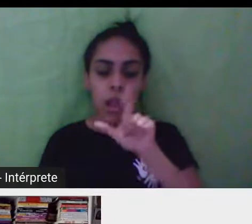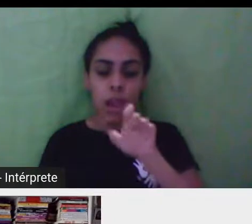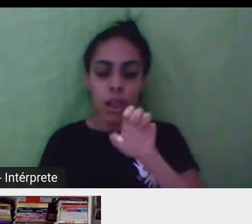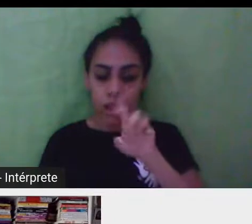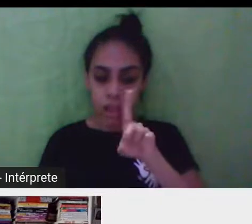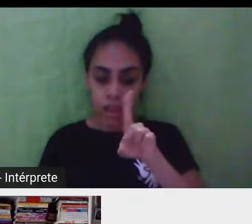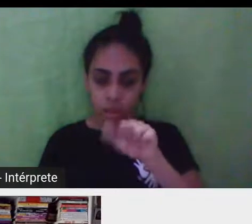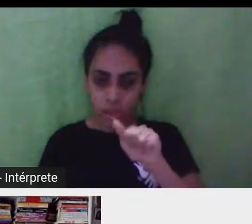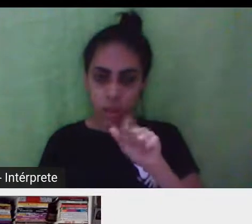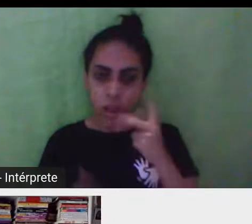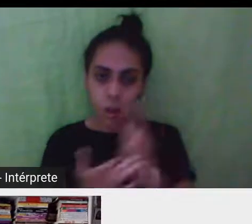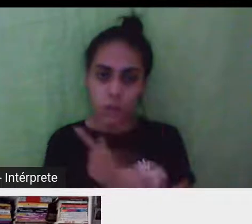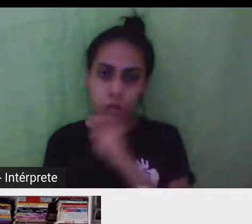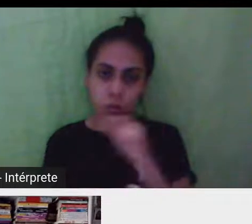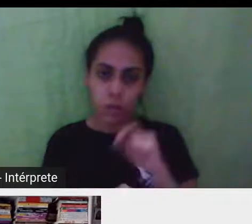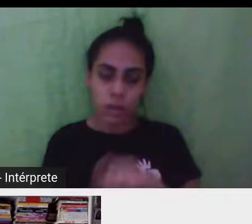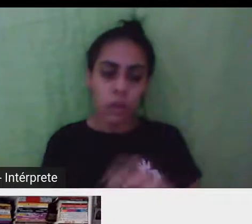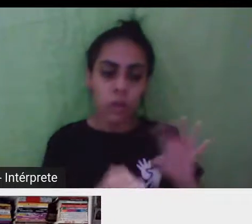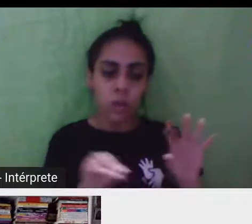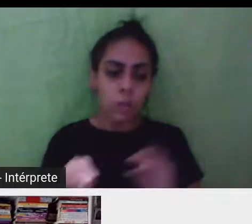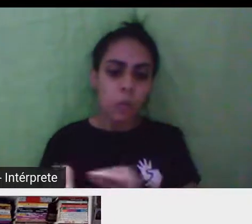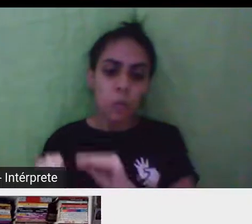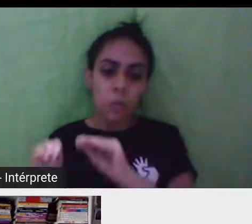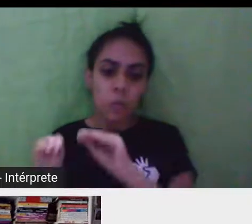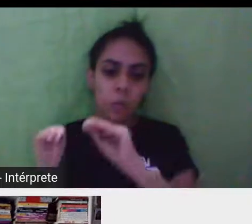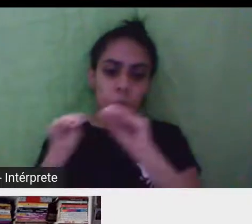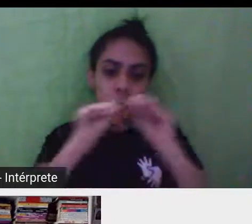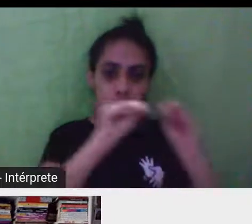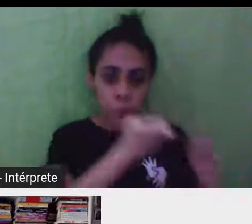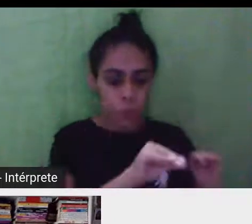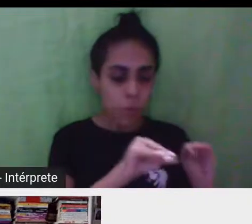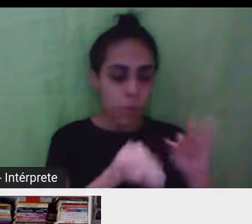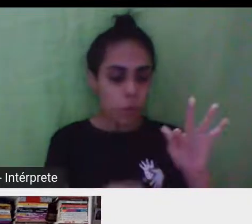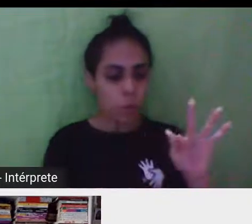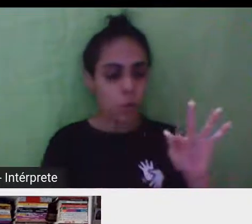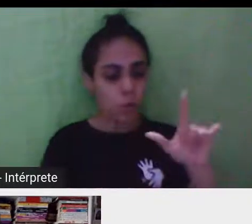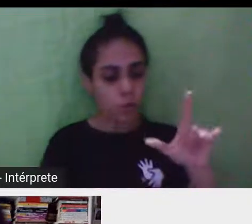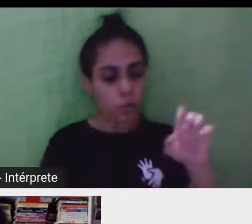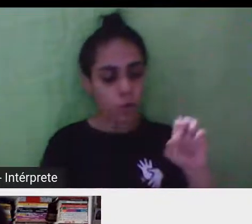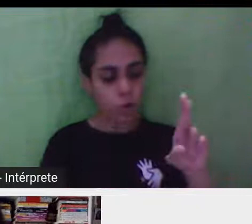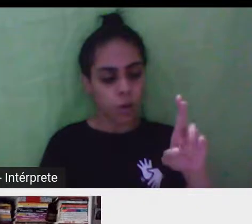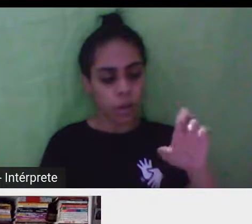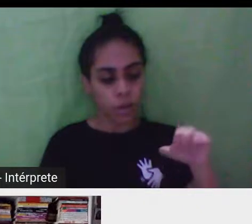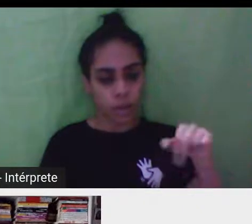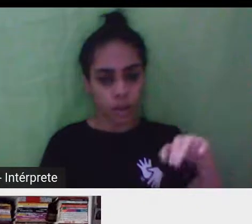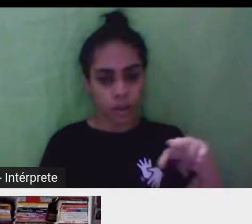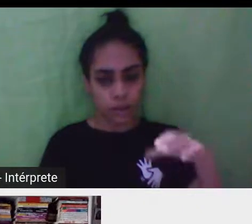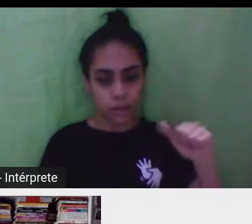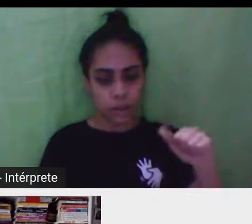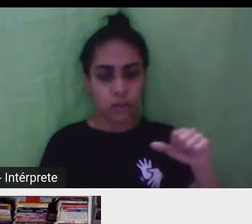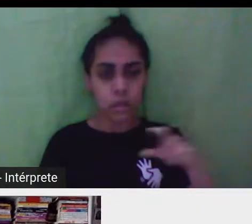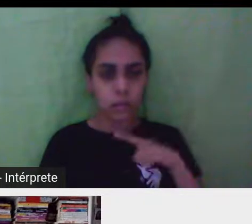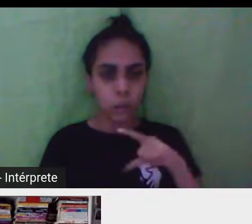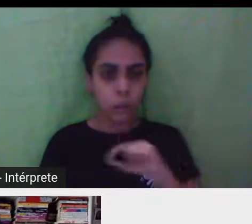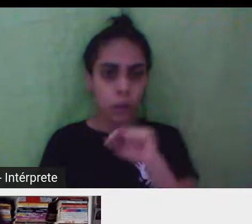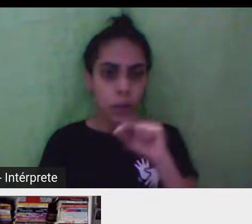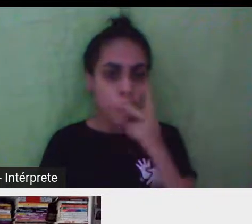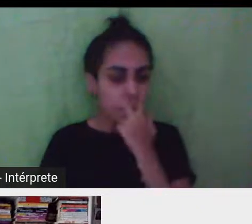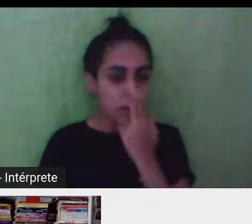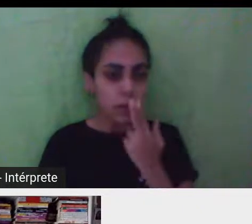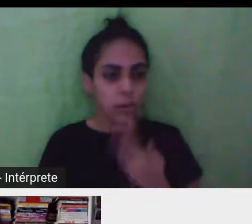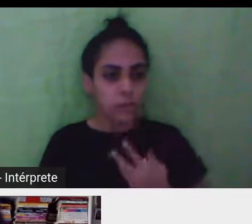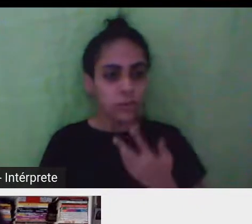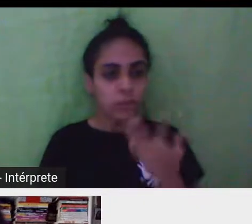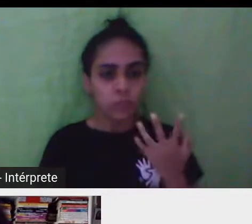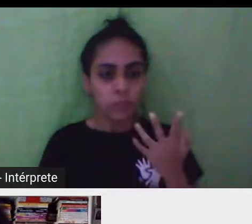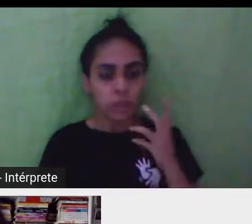dessa região e vai para Florença e é como se ela tivesse, né? Vivesse um refinamento,